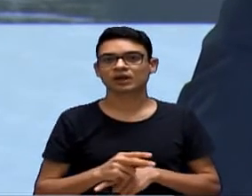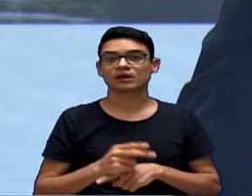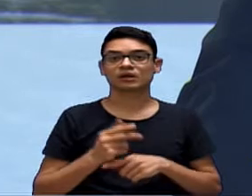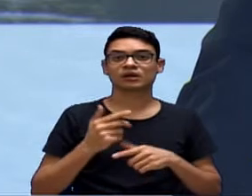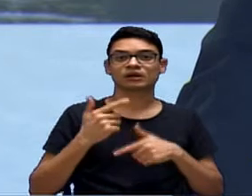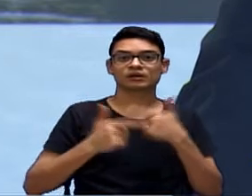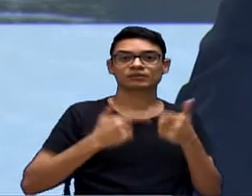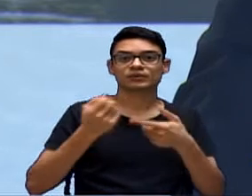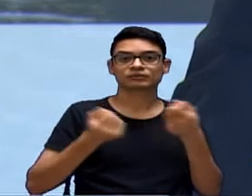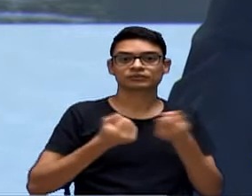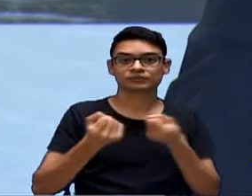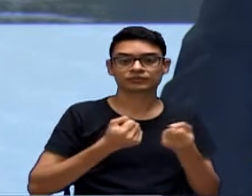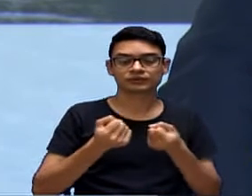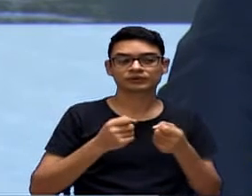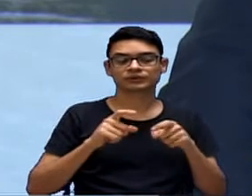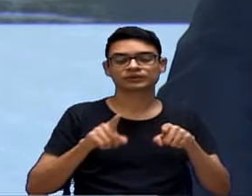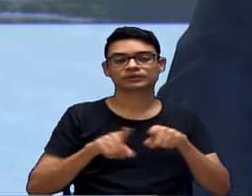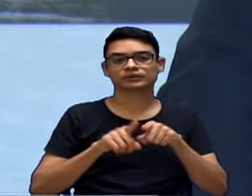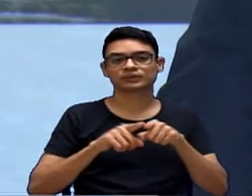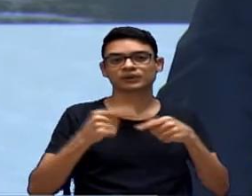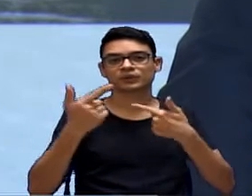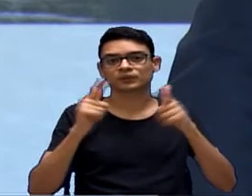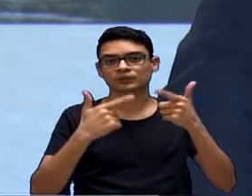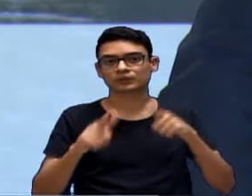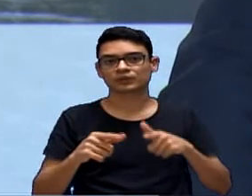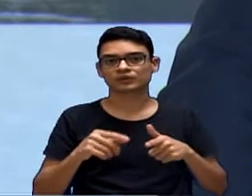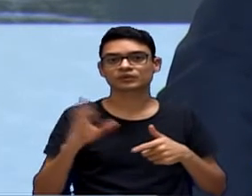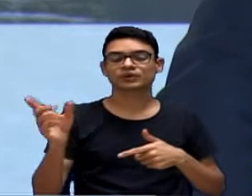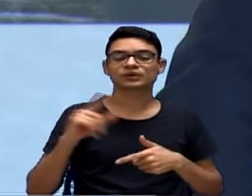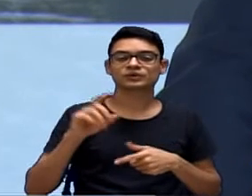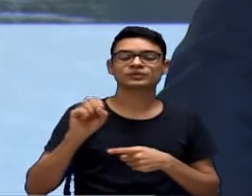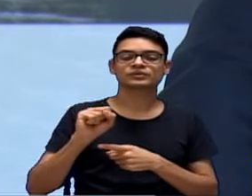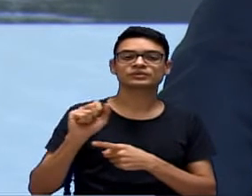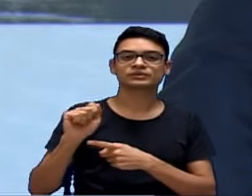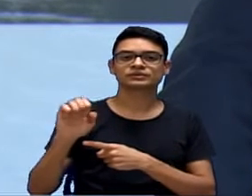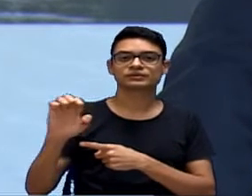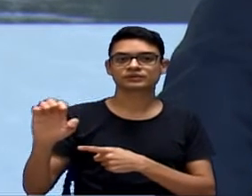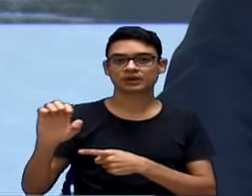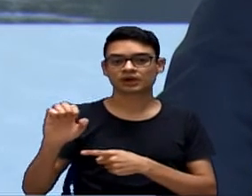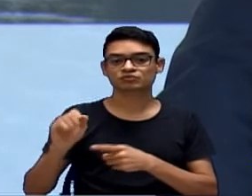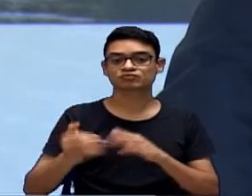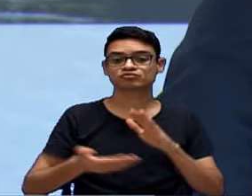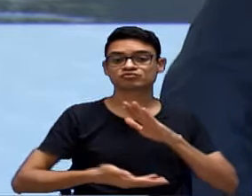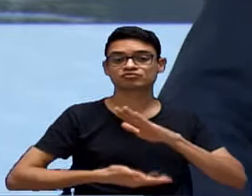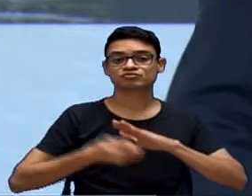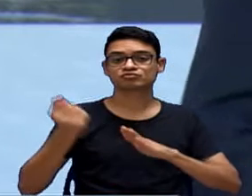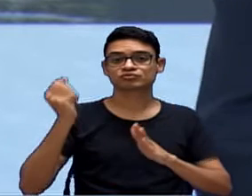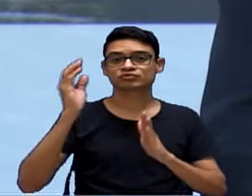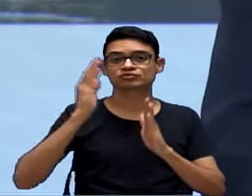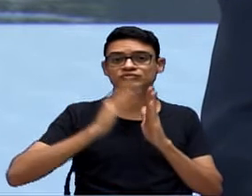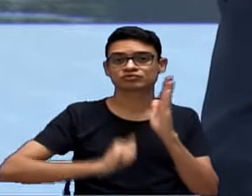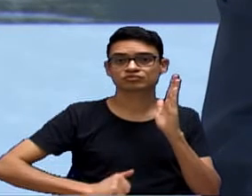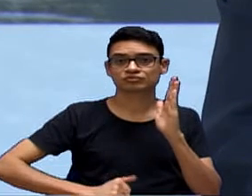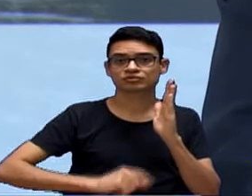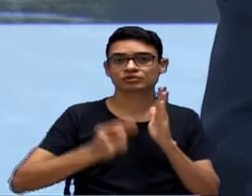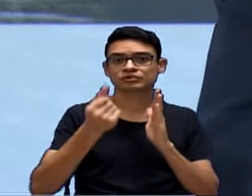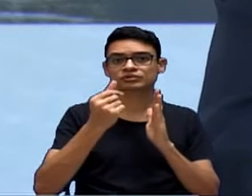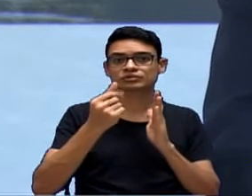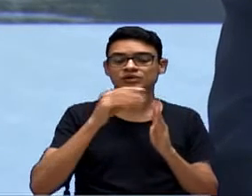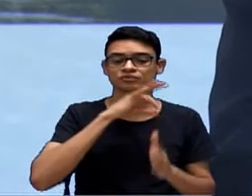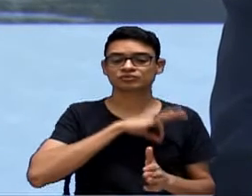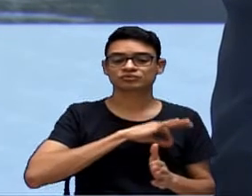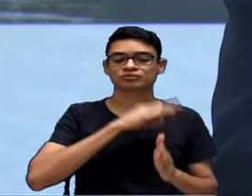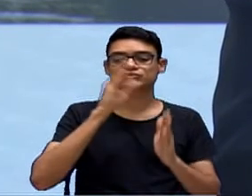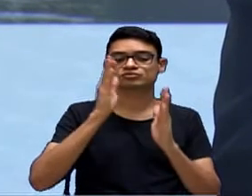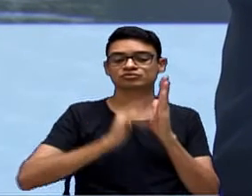sem remuneração. E o SAI fez um desconto no salário deles sem comunicar nada, fez uma